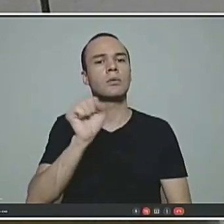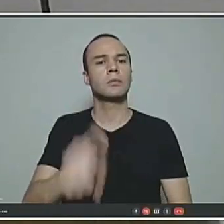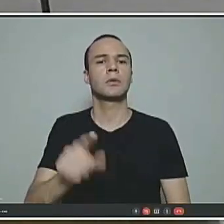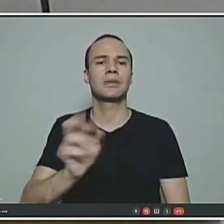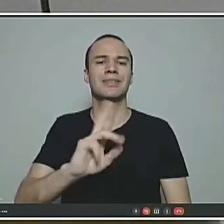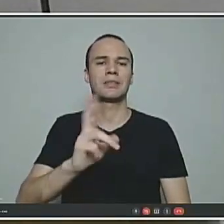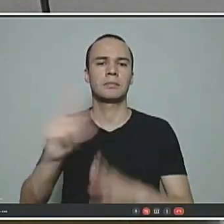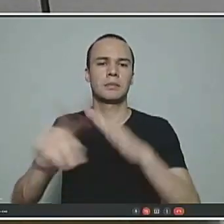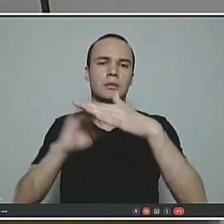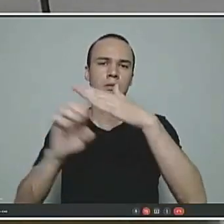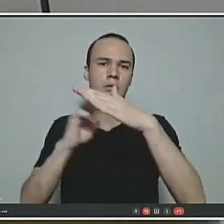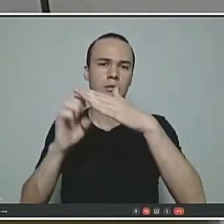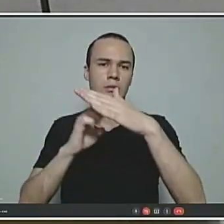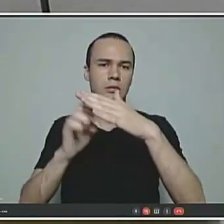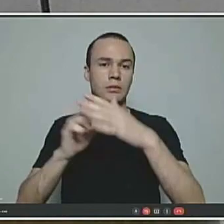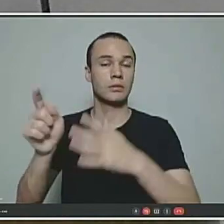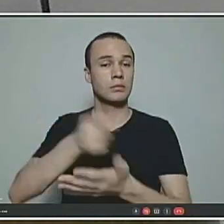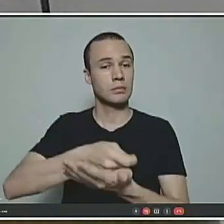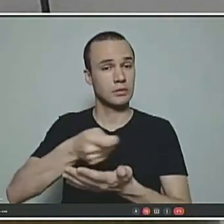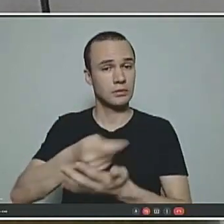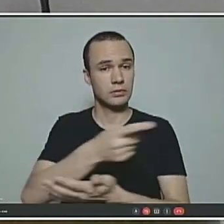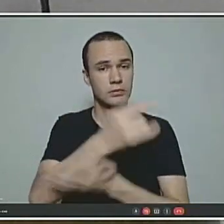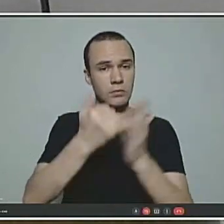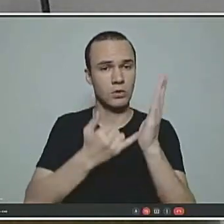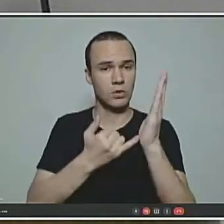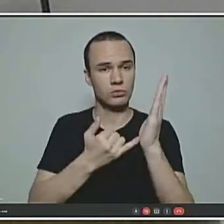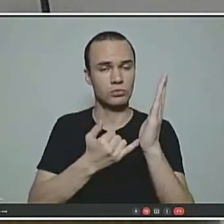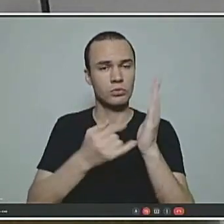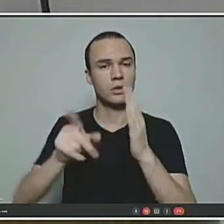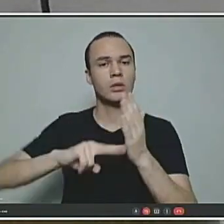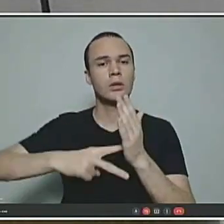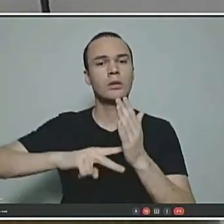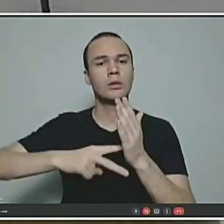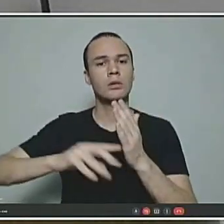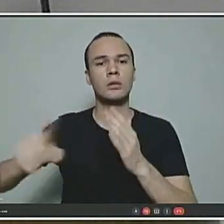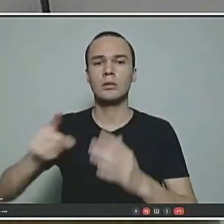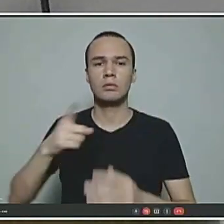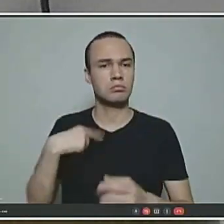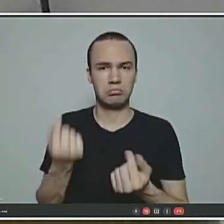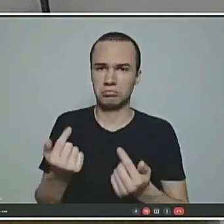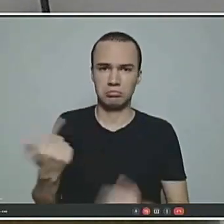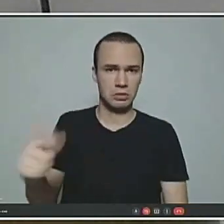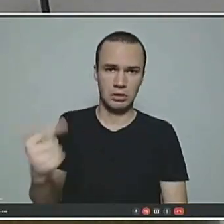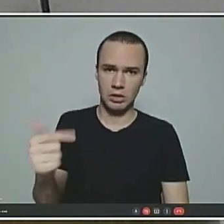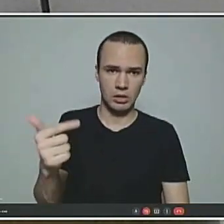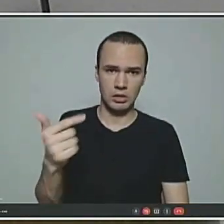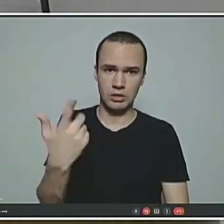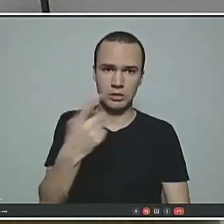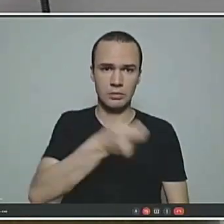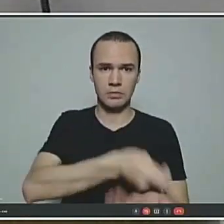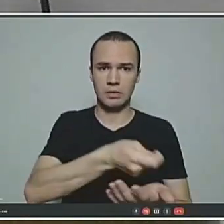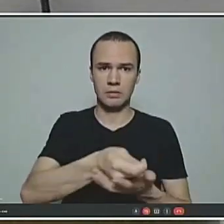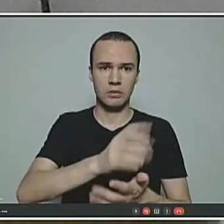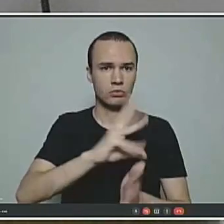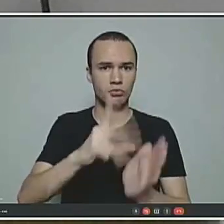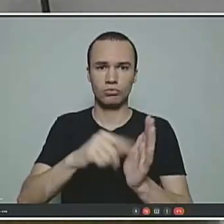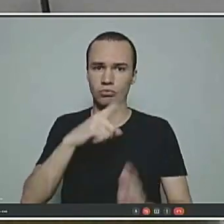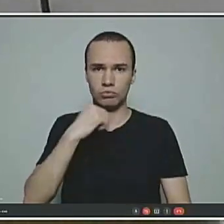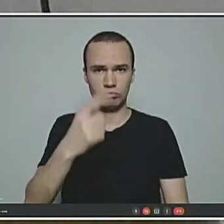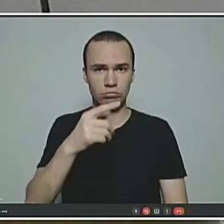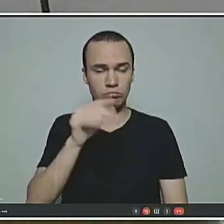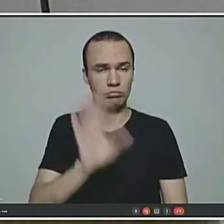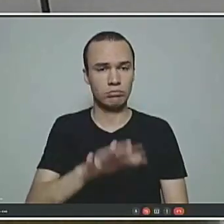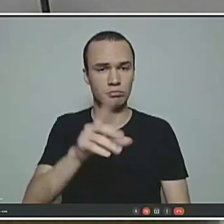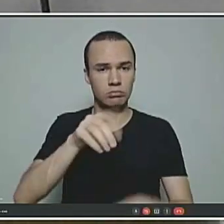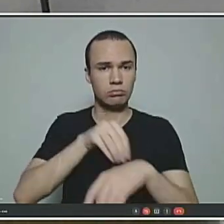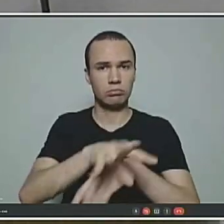empresa, o dinheiro do contribuinte. O sindicato não dispõe desse valor para contrapor o estudo técnico, mas indico